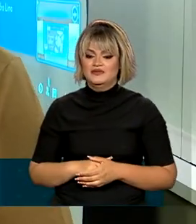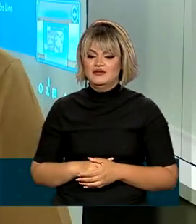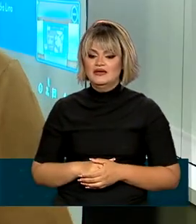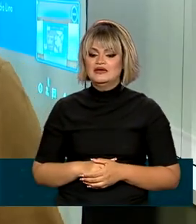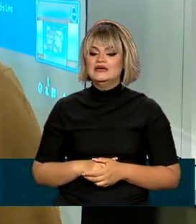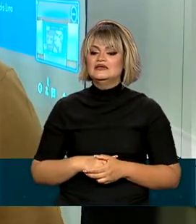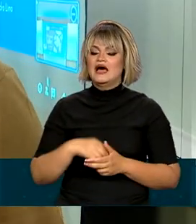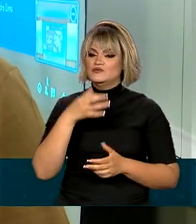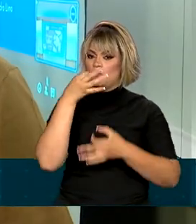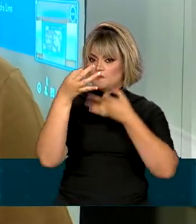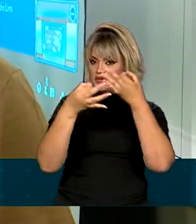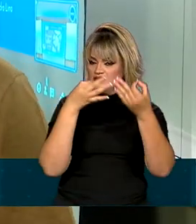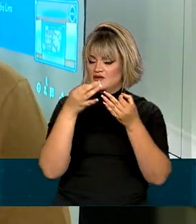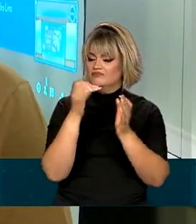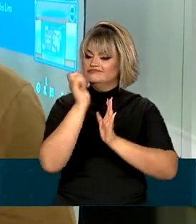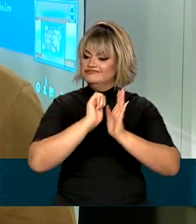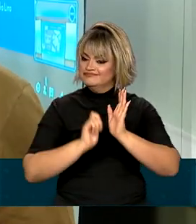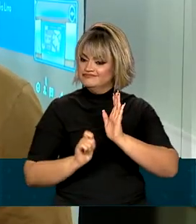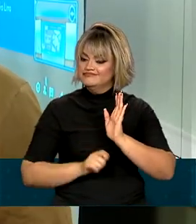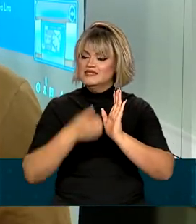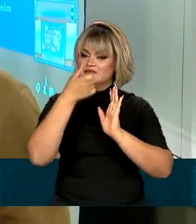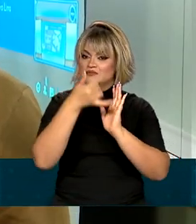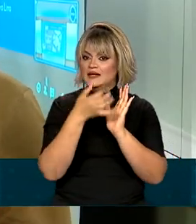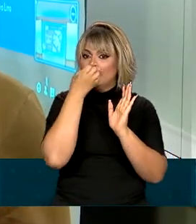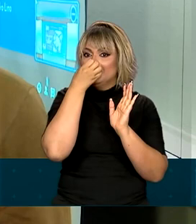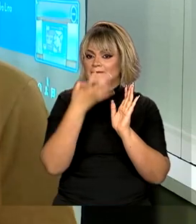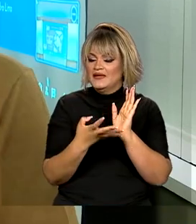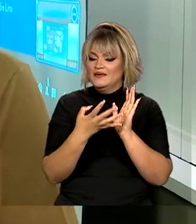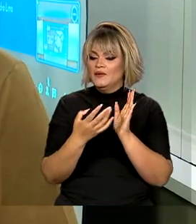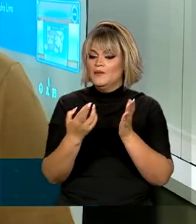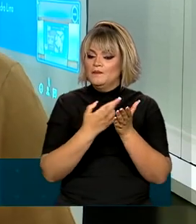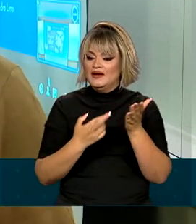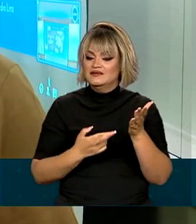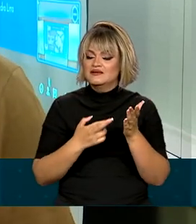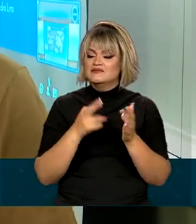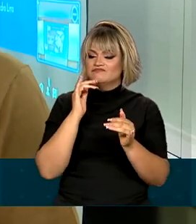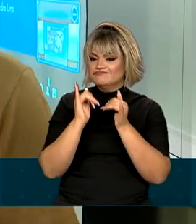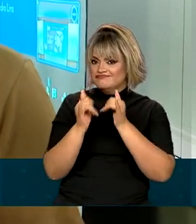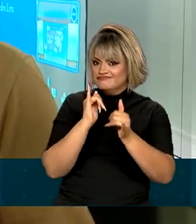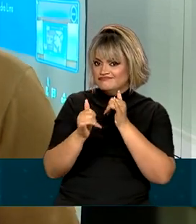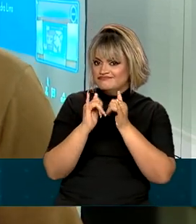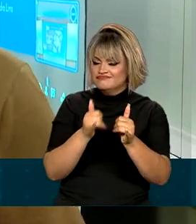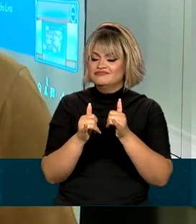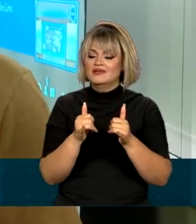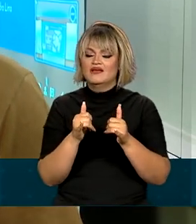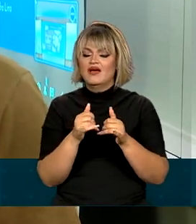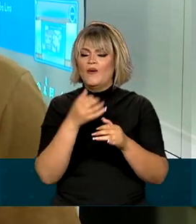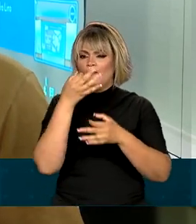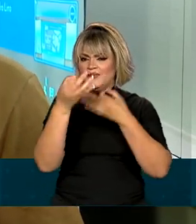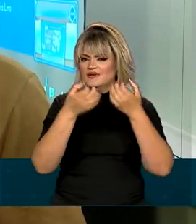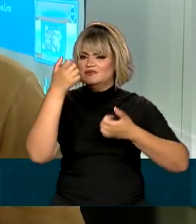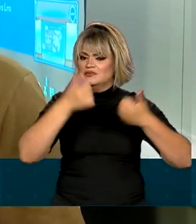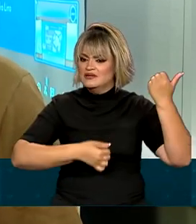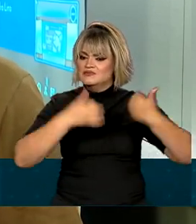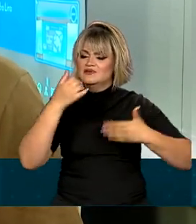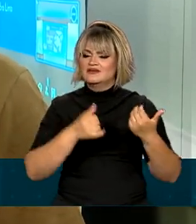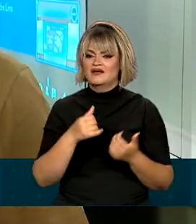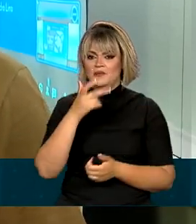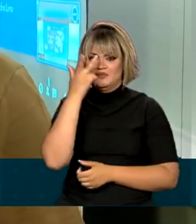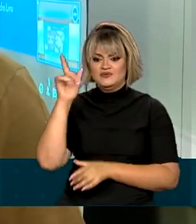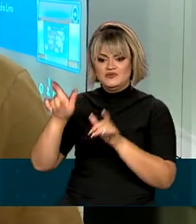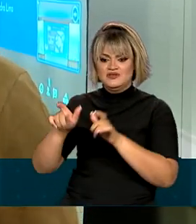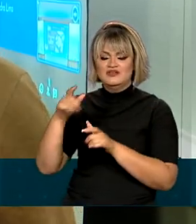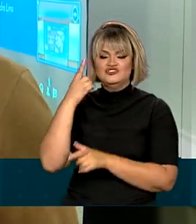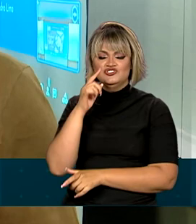Fundamente bem a sua opinião, acho que esse é o ponto mais importante, uma redação dissertativa, uma redação argumentativa, como essa que os meninos terão de fazer